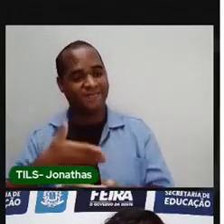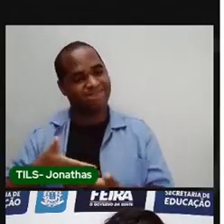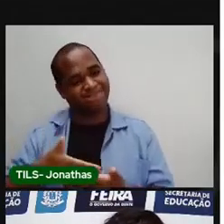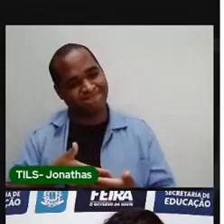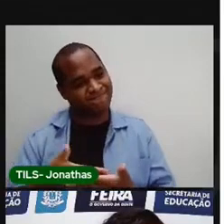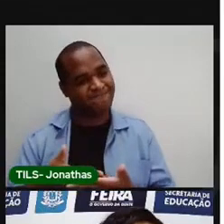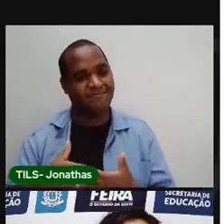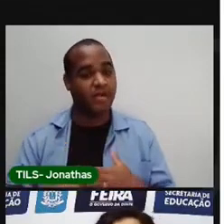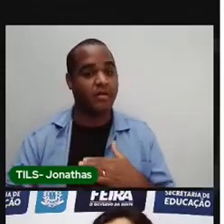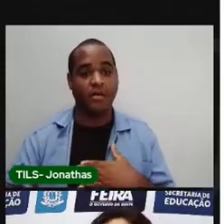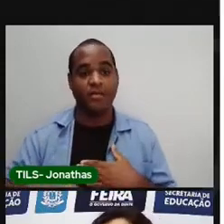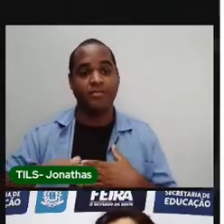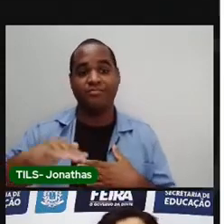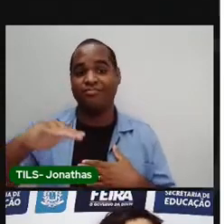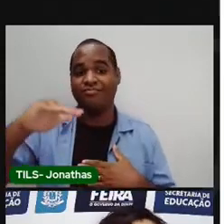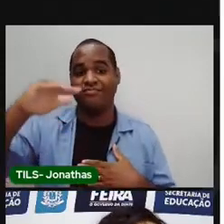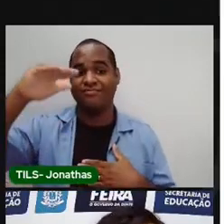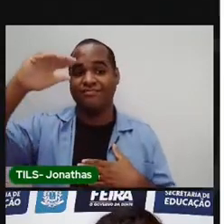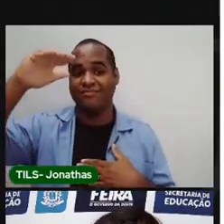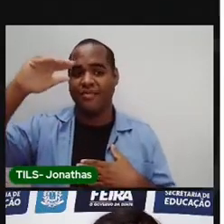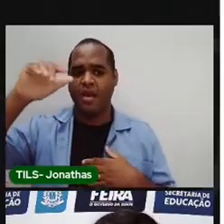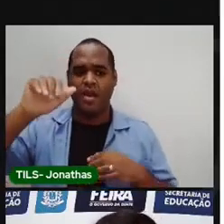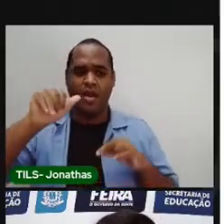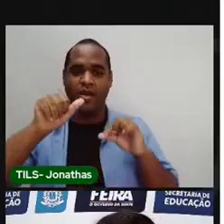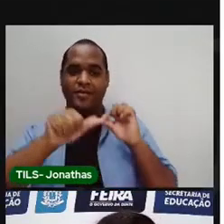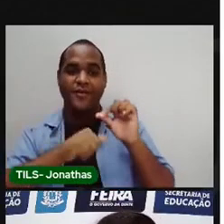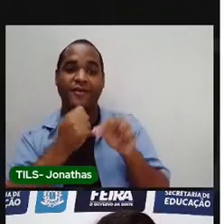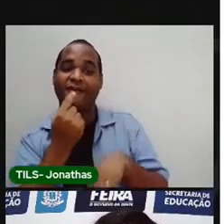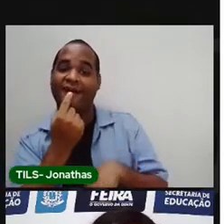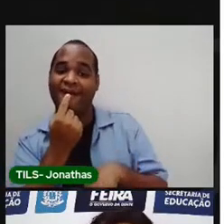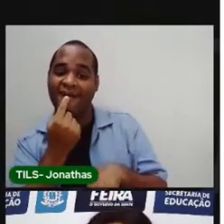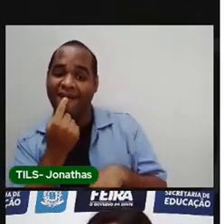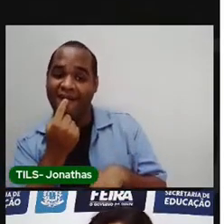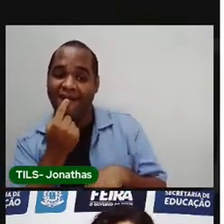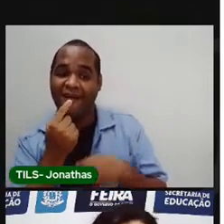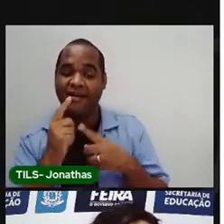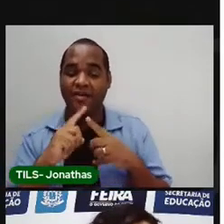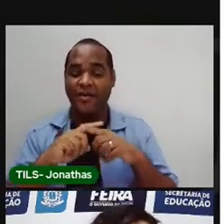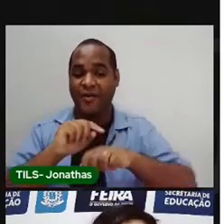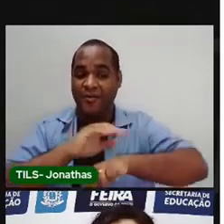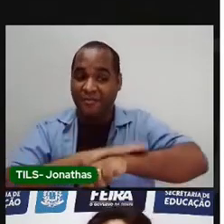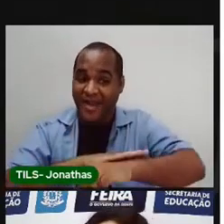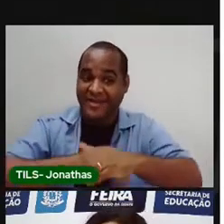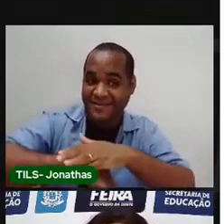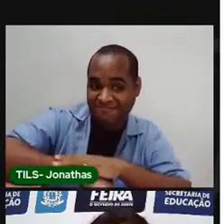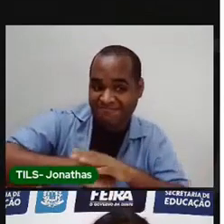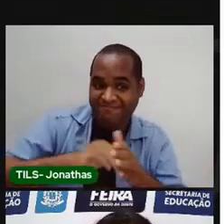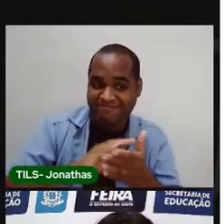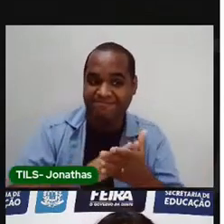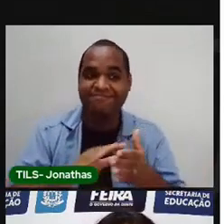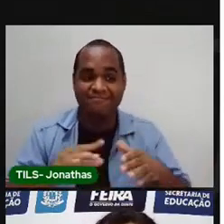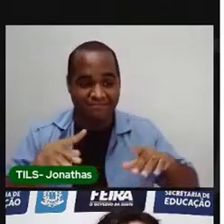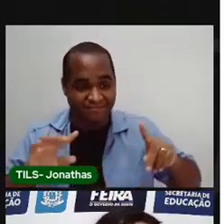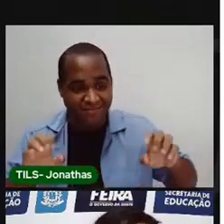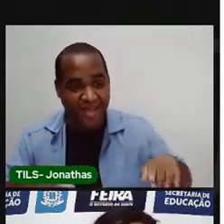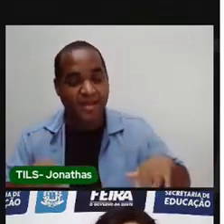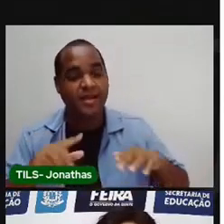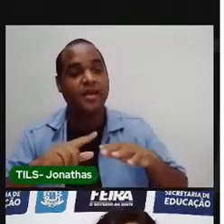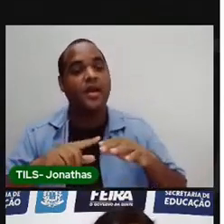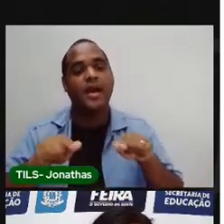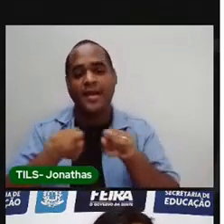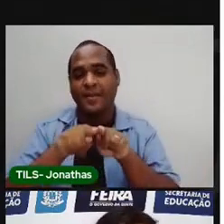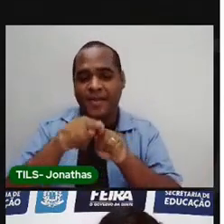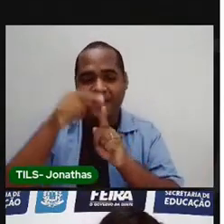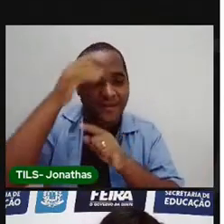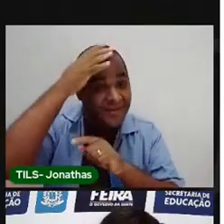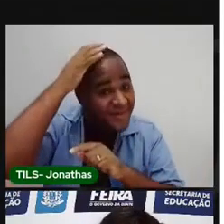grandinhos. Mudou os dentes. Os braços e as pernas cresceram. Até